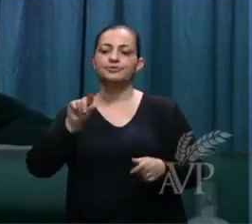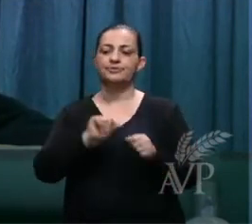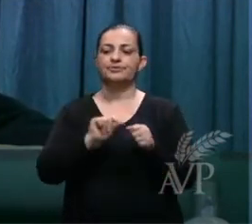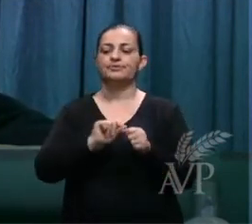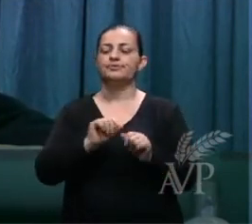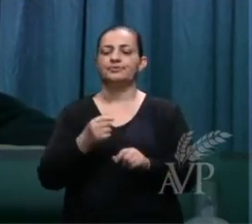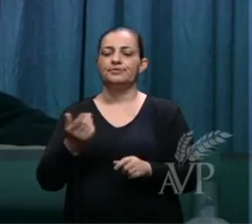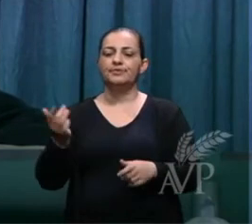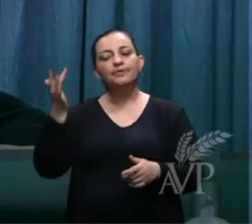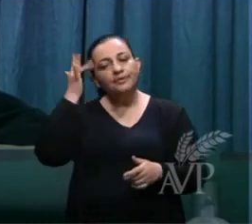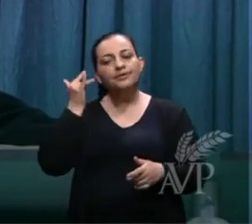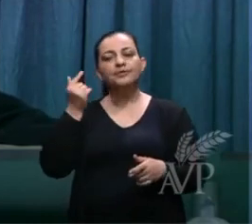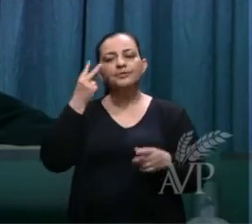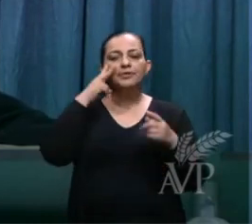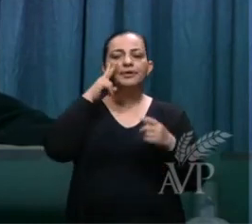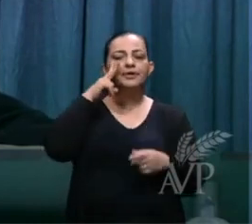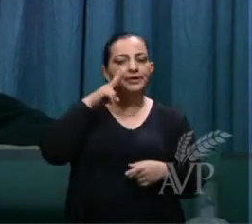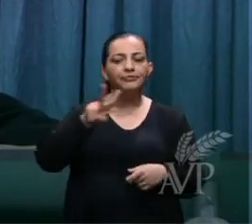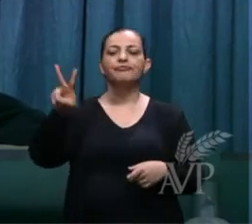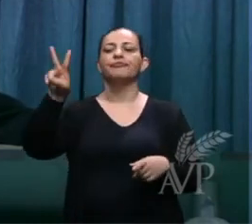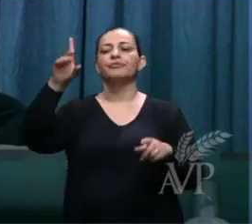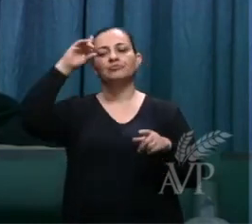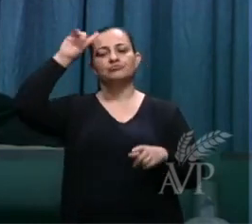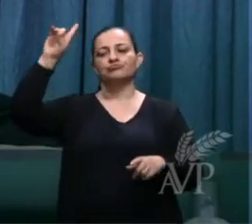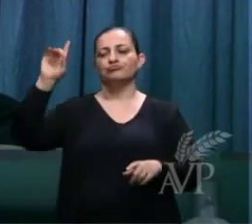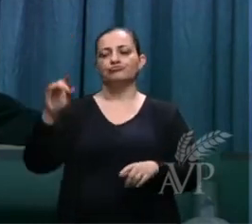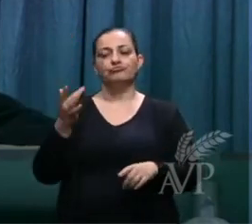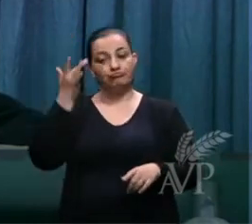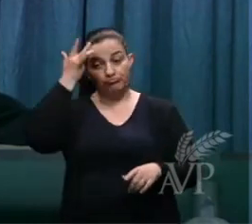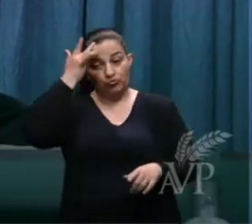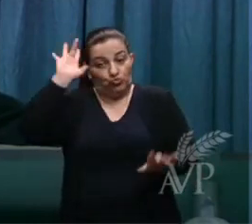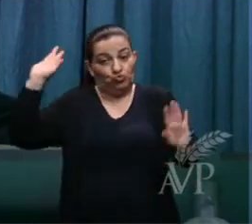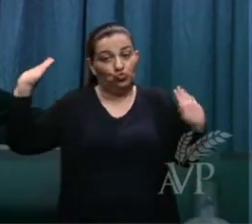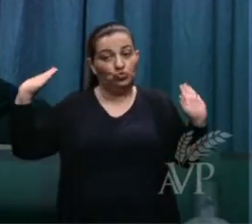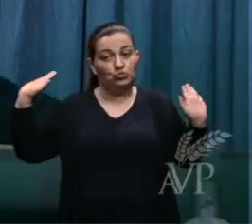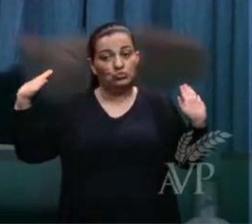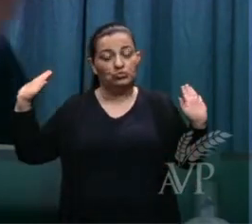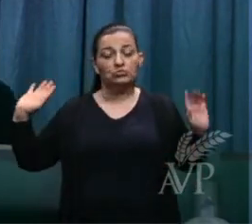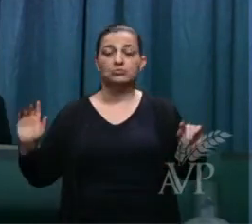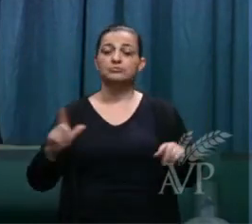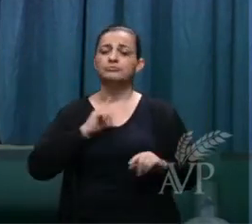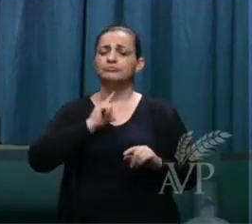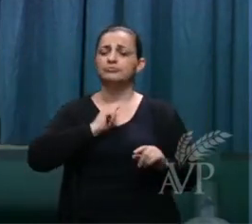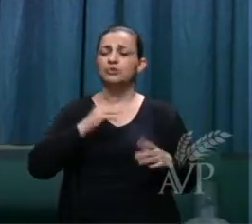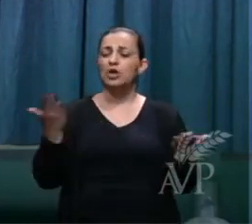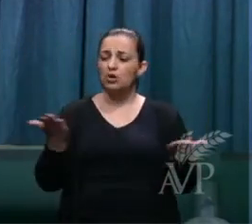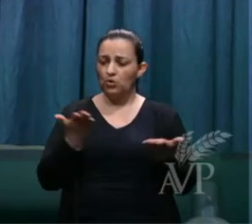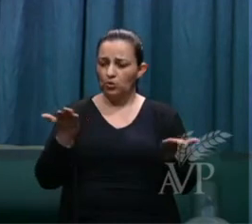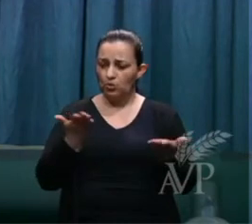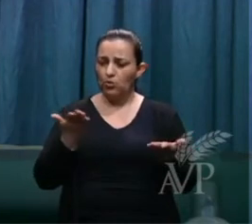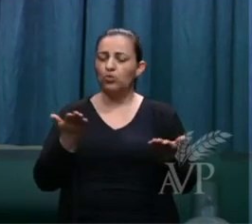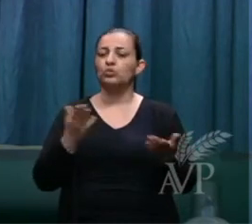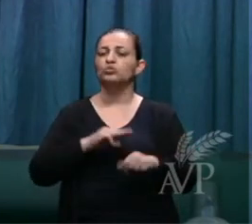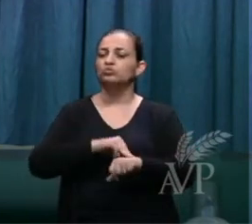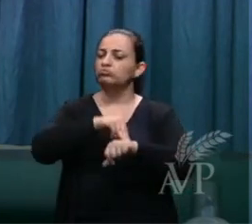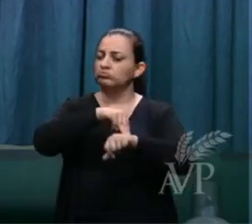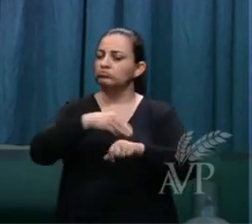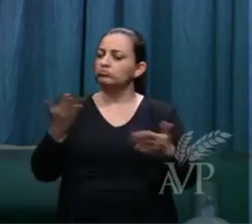eu vou chegar a ver o dia de amanhã há muitos nesse momento em nosso país